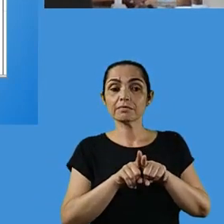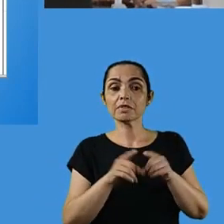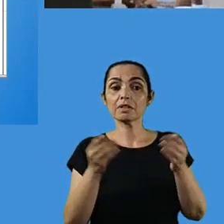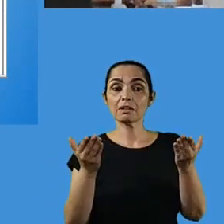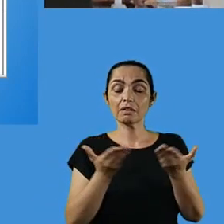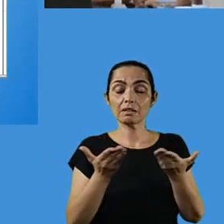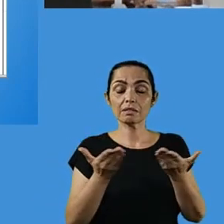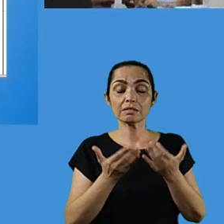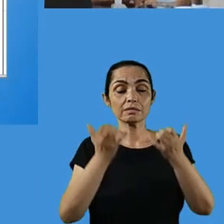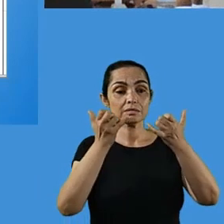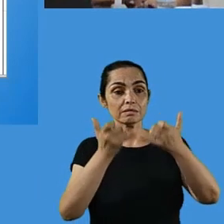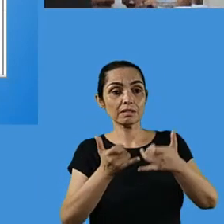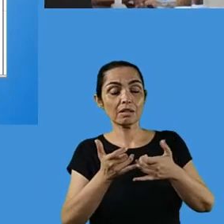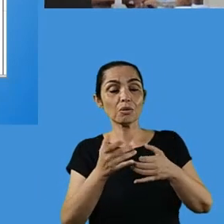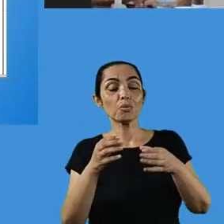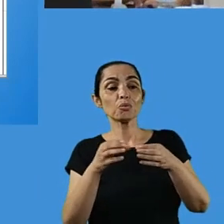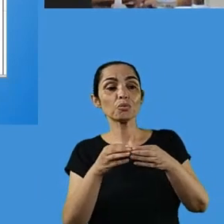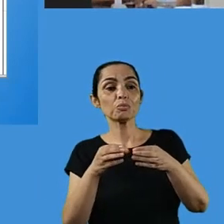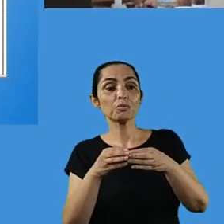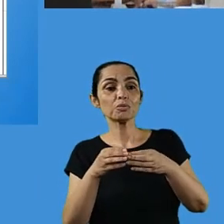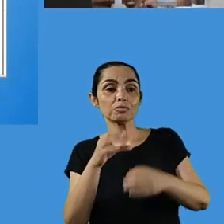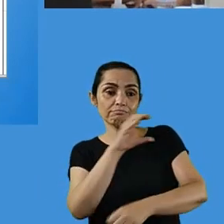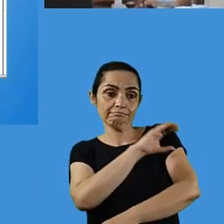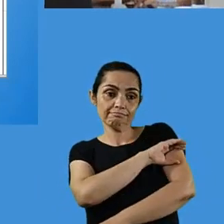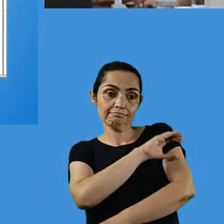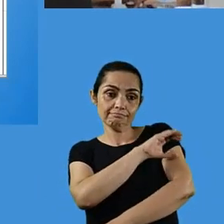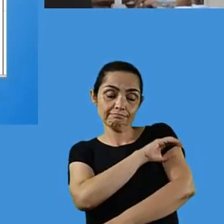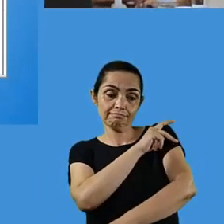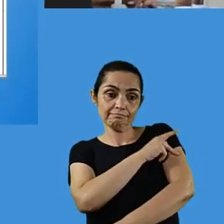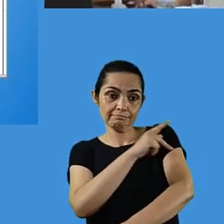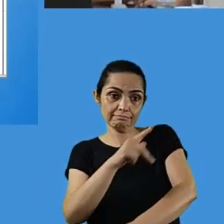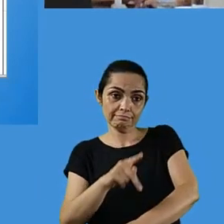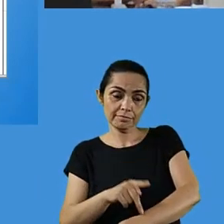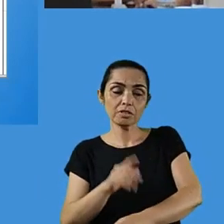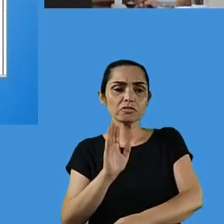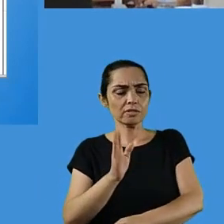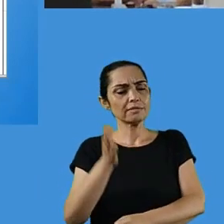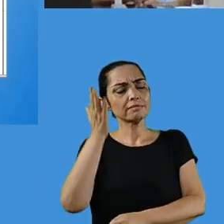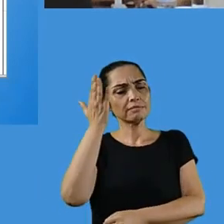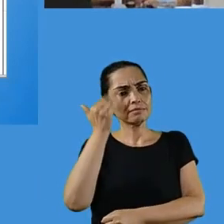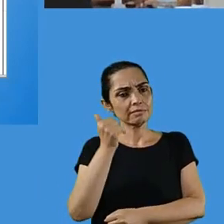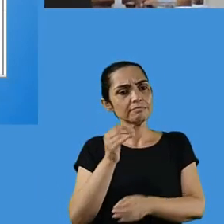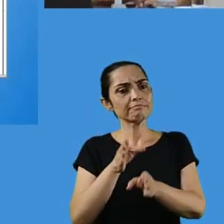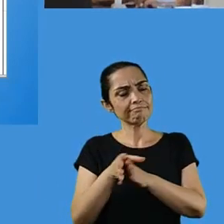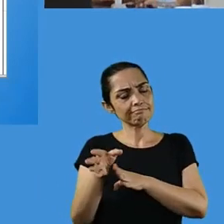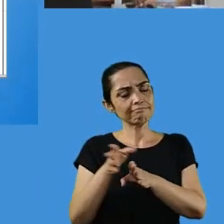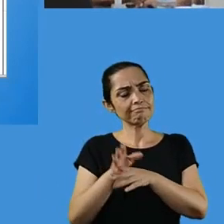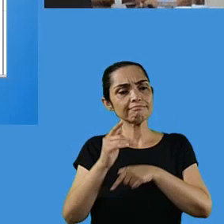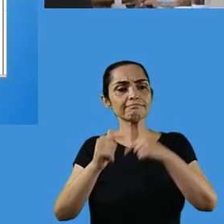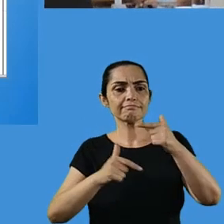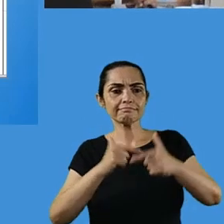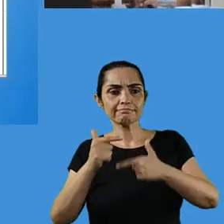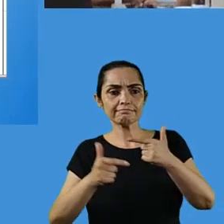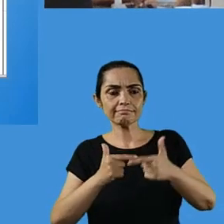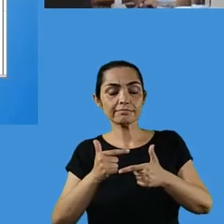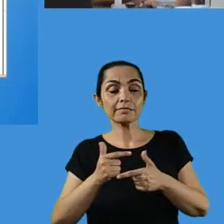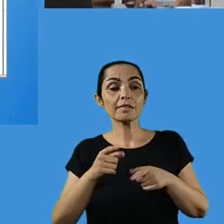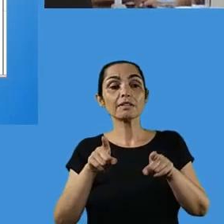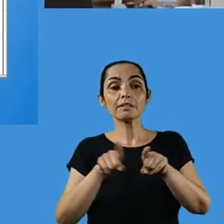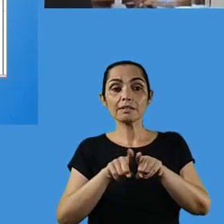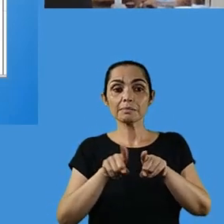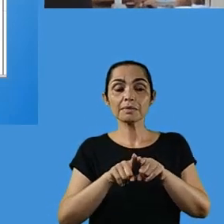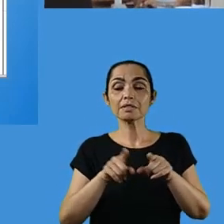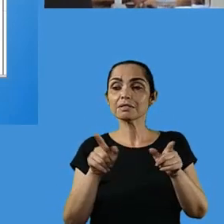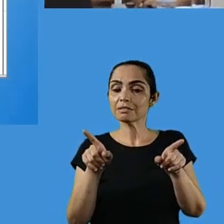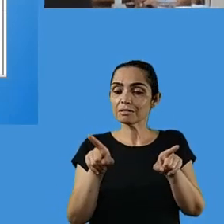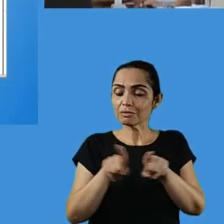Coped para qualquer dúvida que vocês precisarem da nossa ajuda, como todos